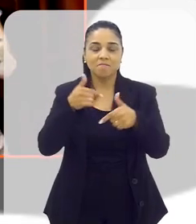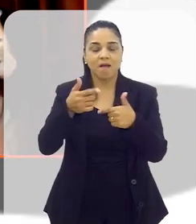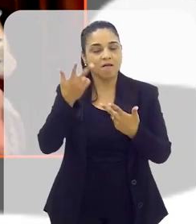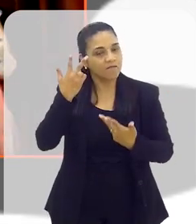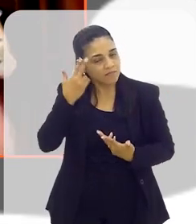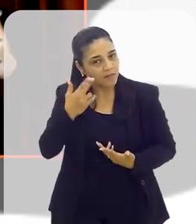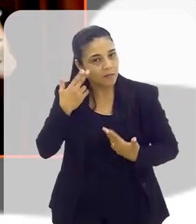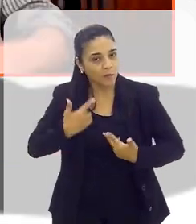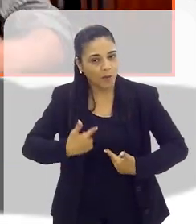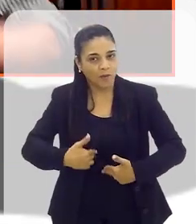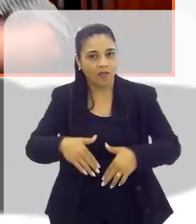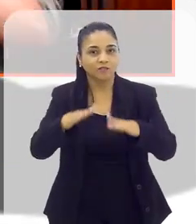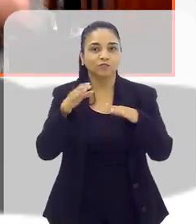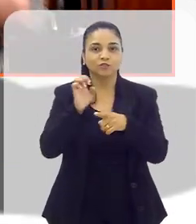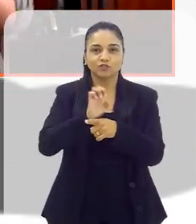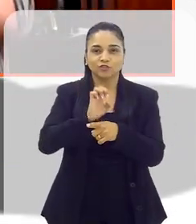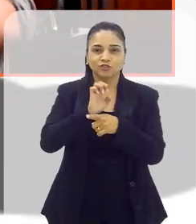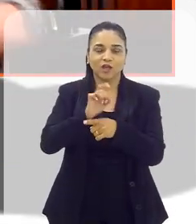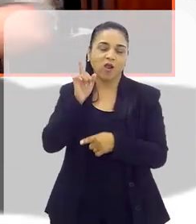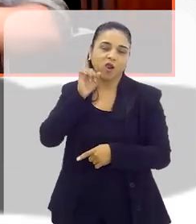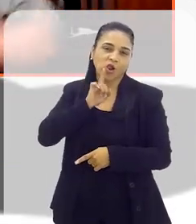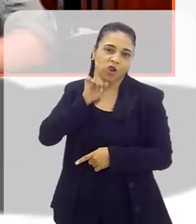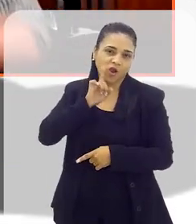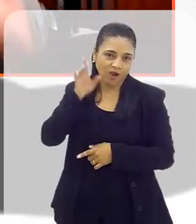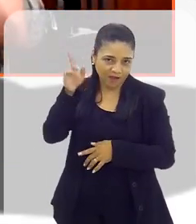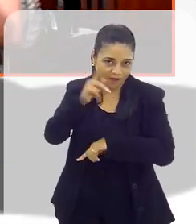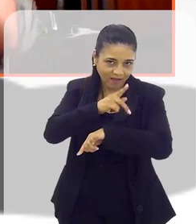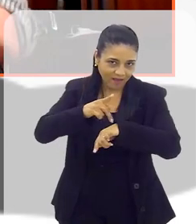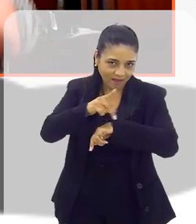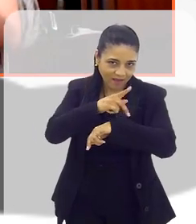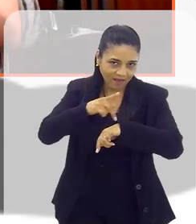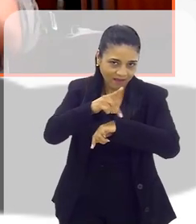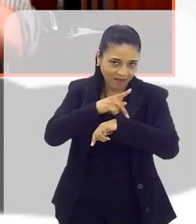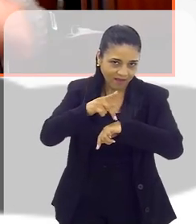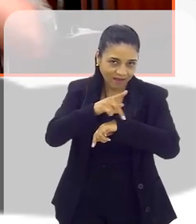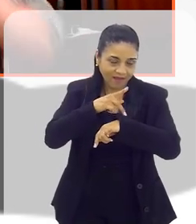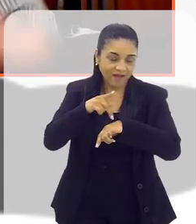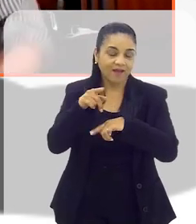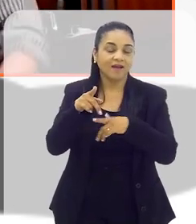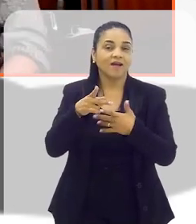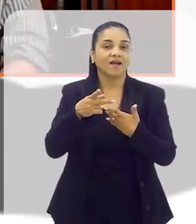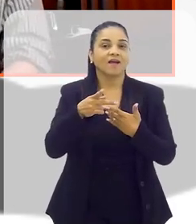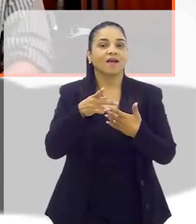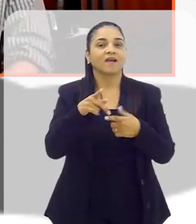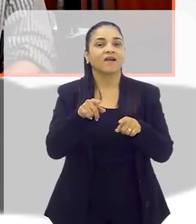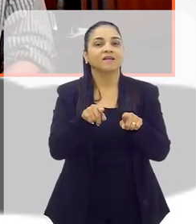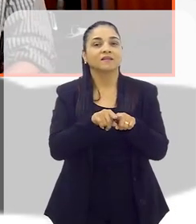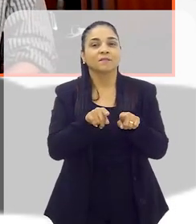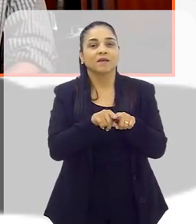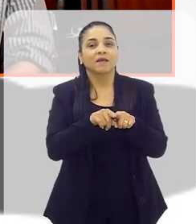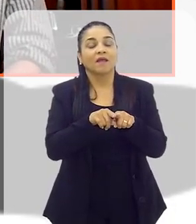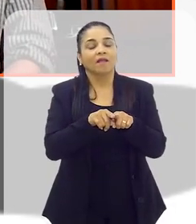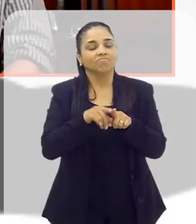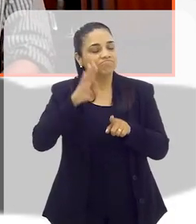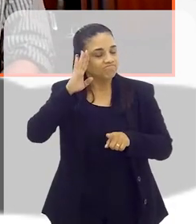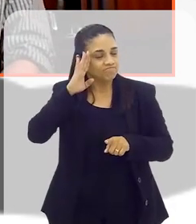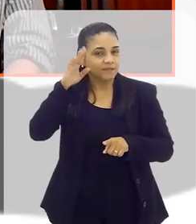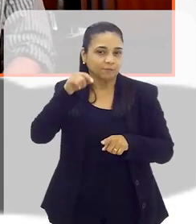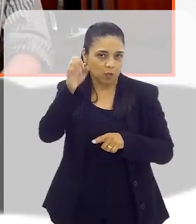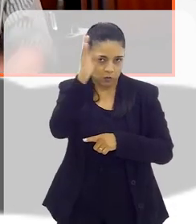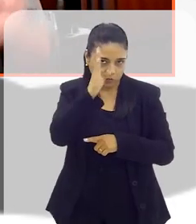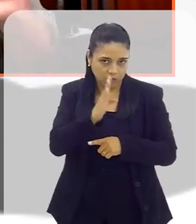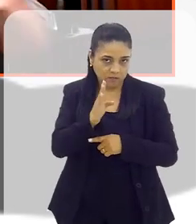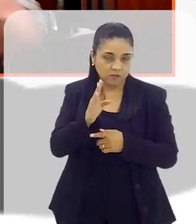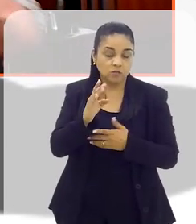emissores naturais, que são os Estados Unidos, que é um importante mercado, na realidade, emissor para o